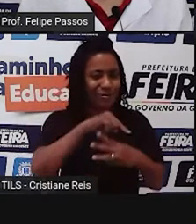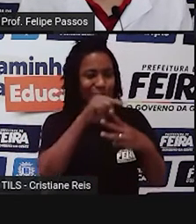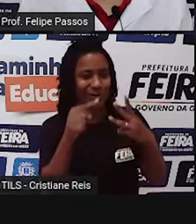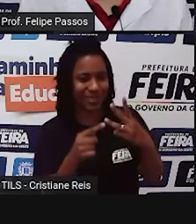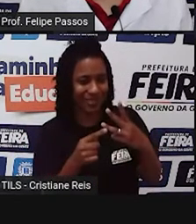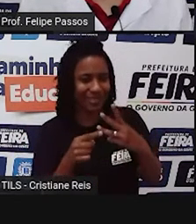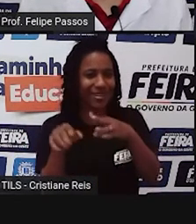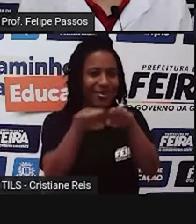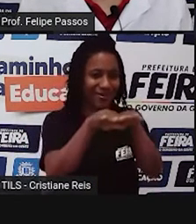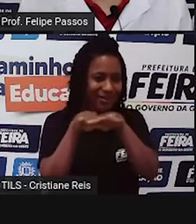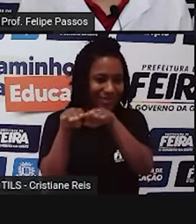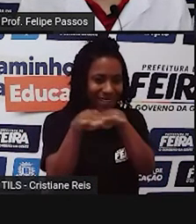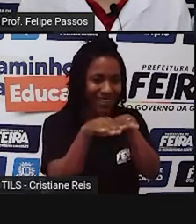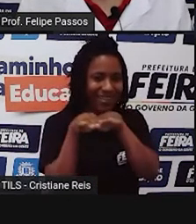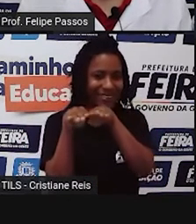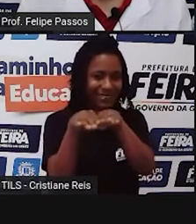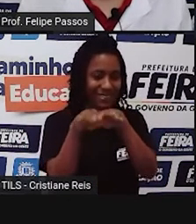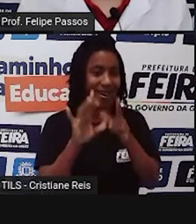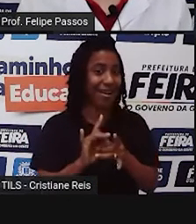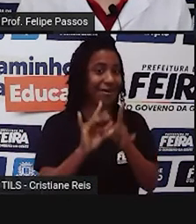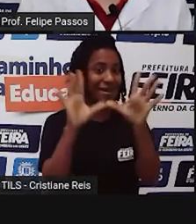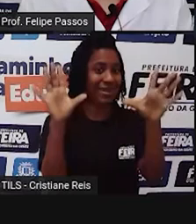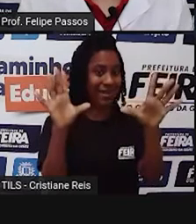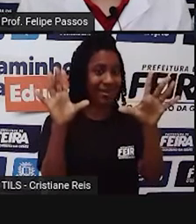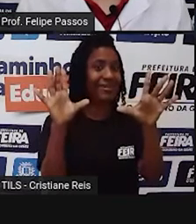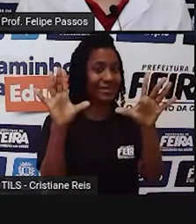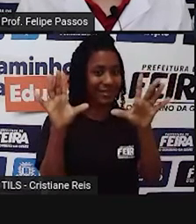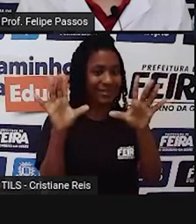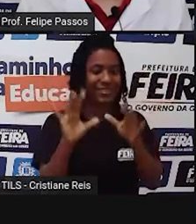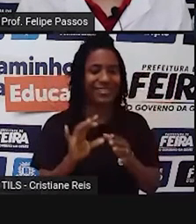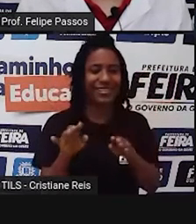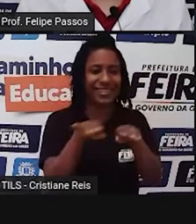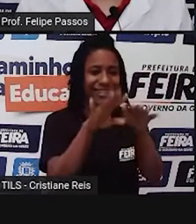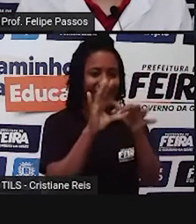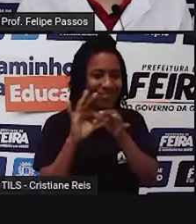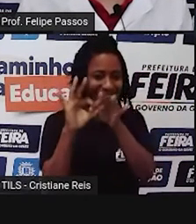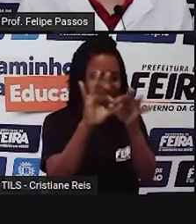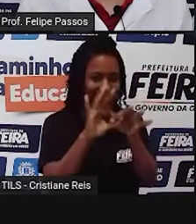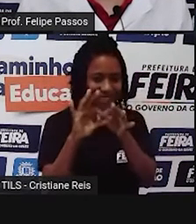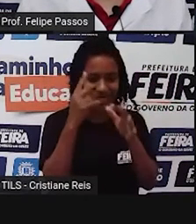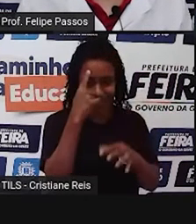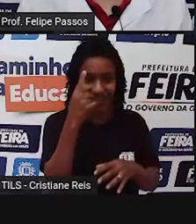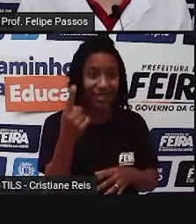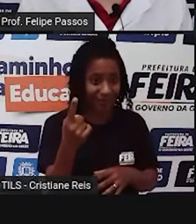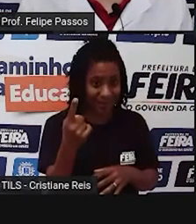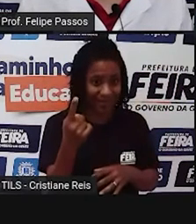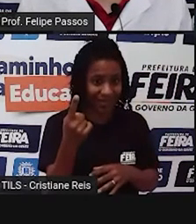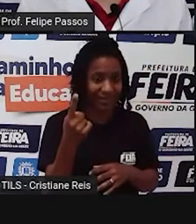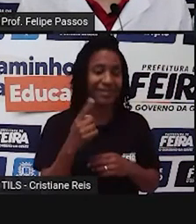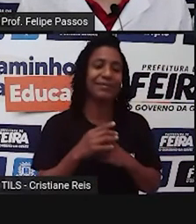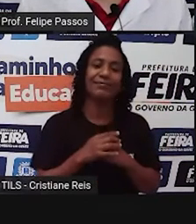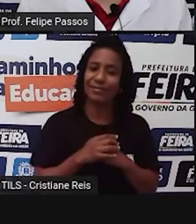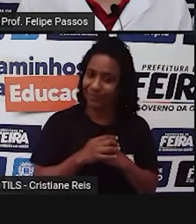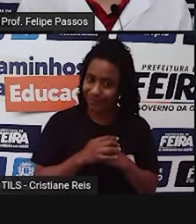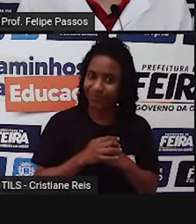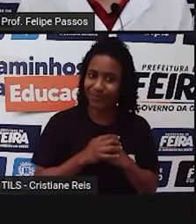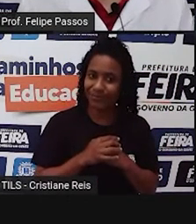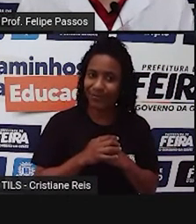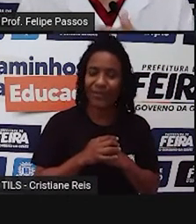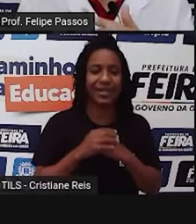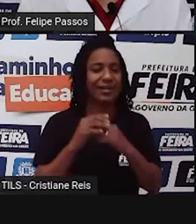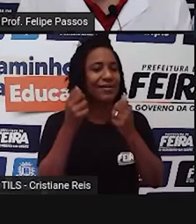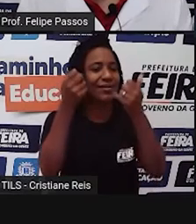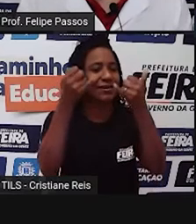Então, você vê uma influência direta dos ideais da Revolução Francesa nesse primeiro artigo, que ele diz para a gente o quê?